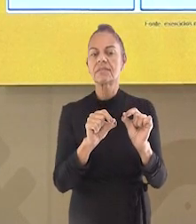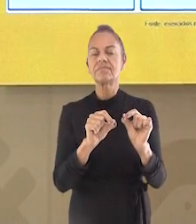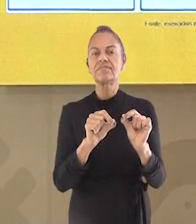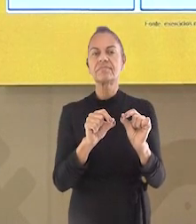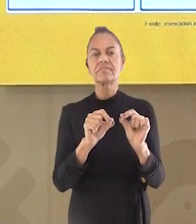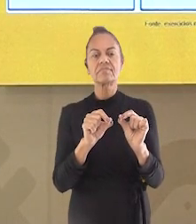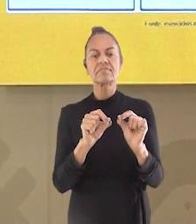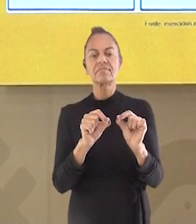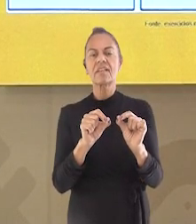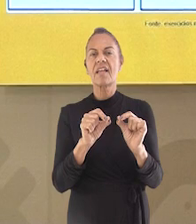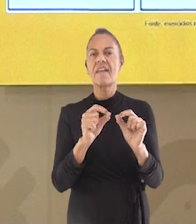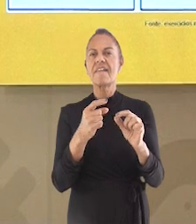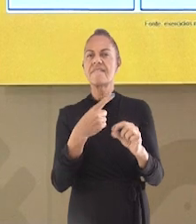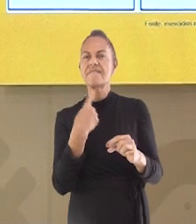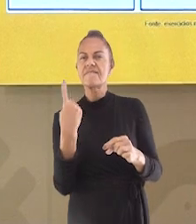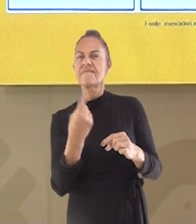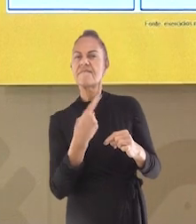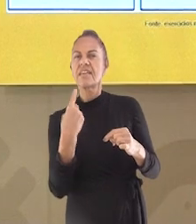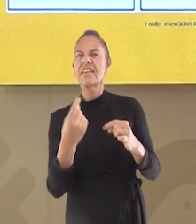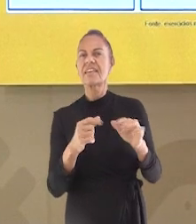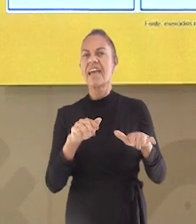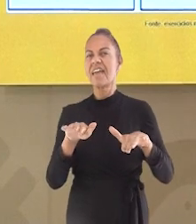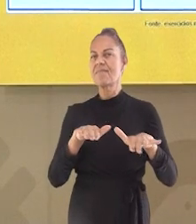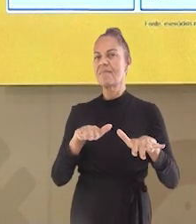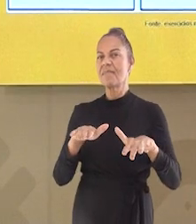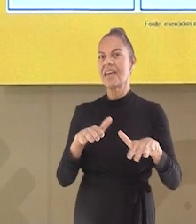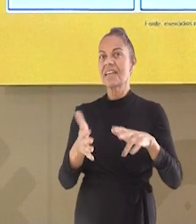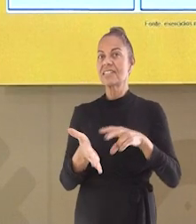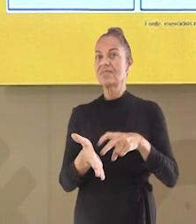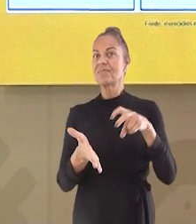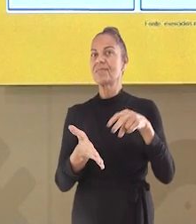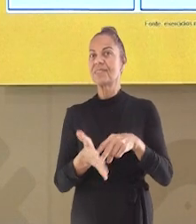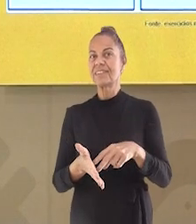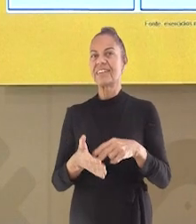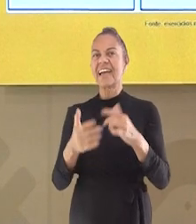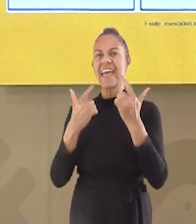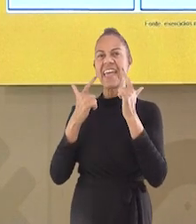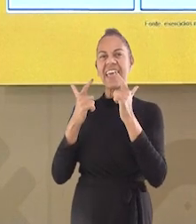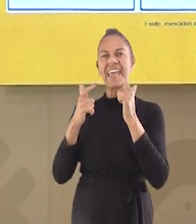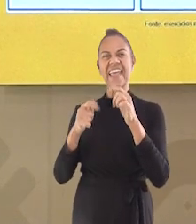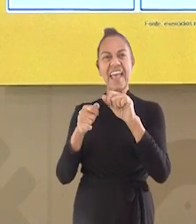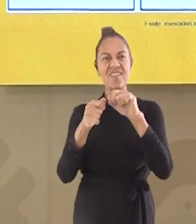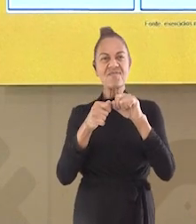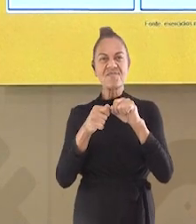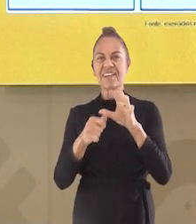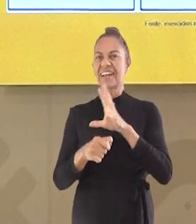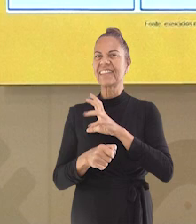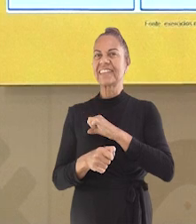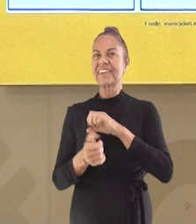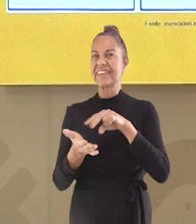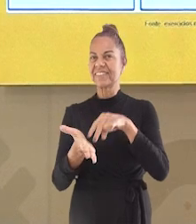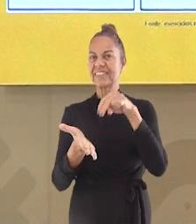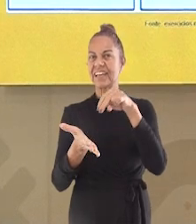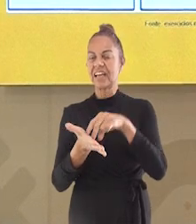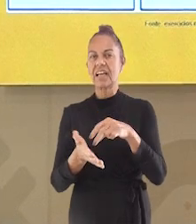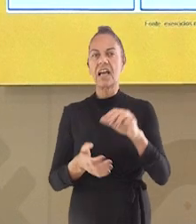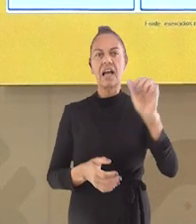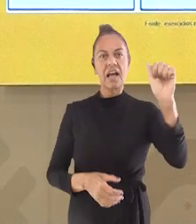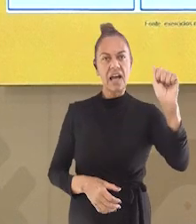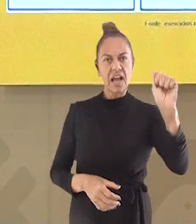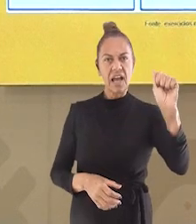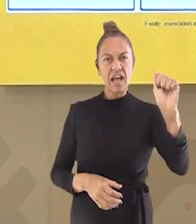vamos continuar a história aqui. Vira, remeche e agora pula. Êêêê, as fugas adoram essa parte da aeróbica.